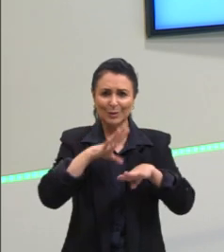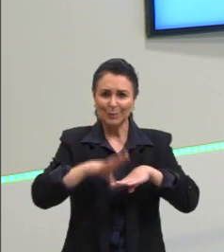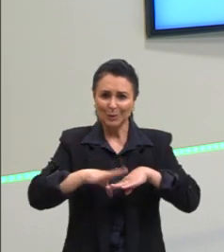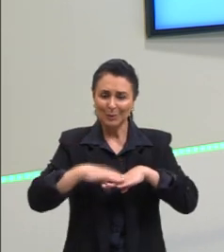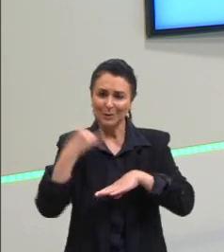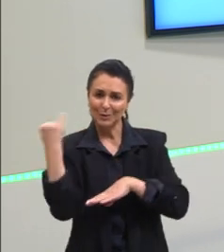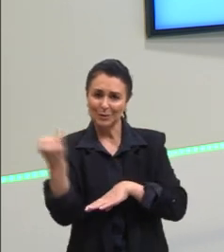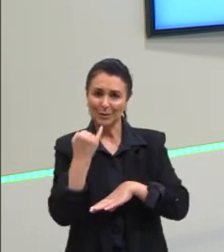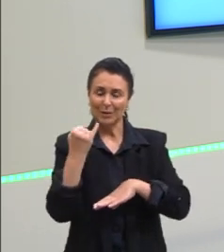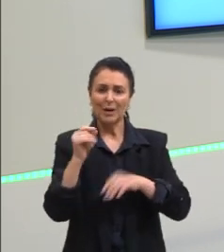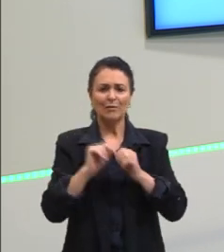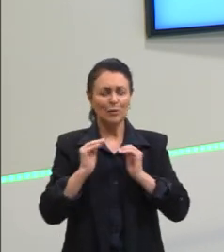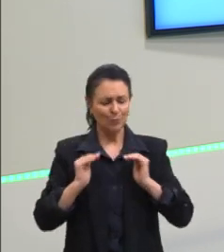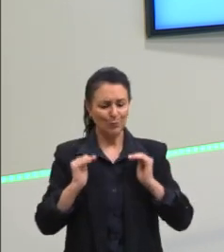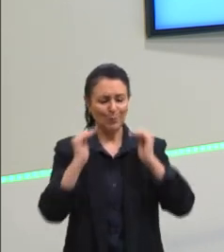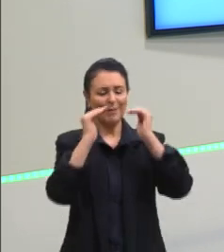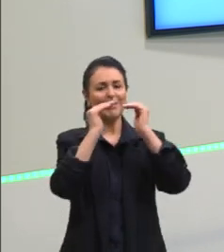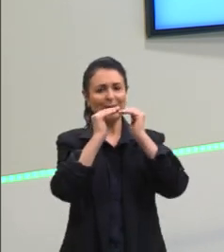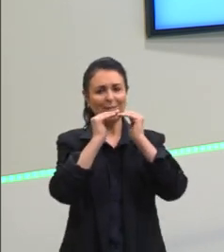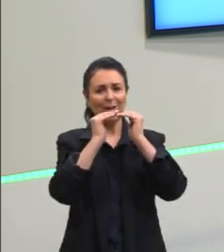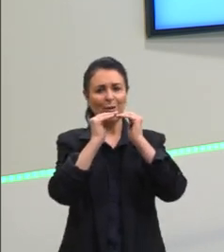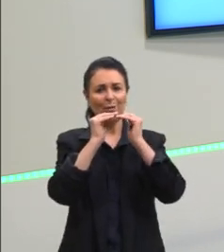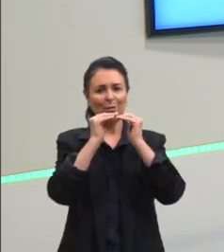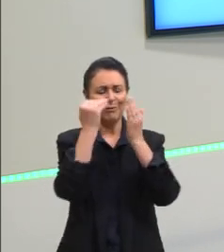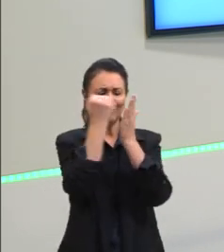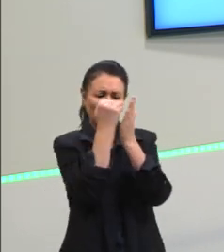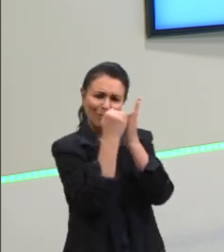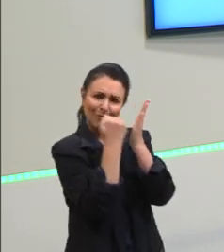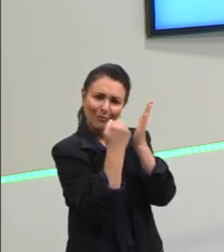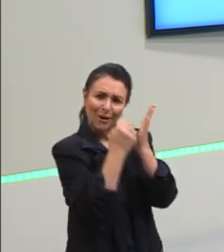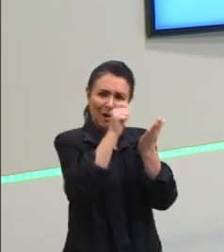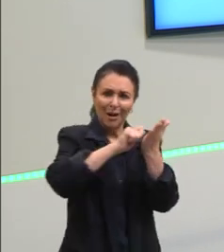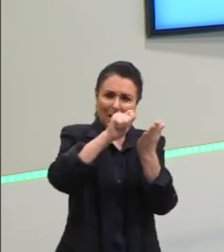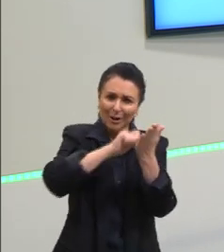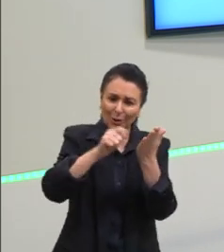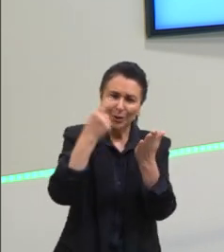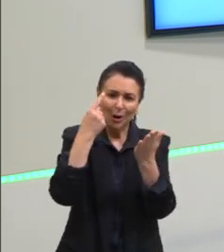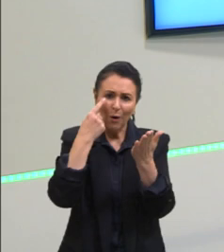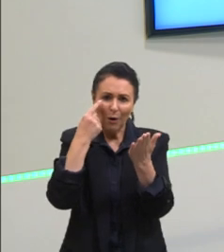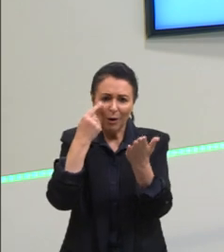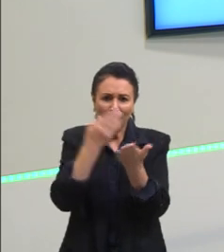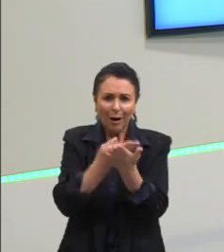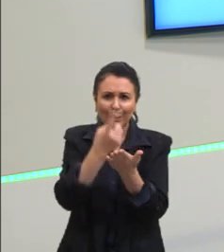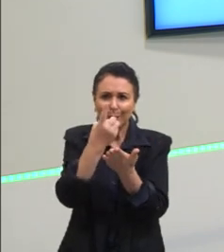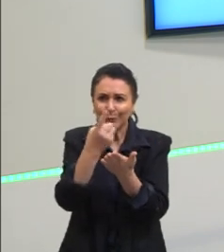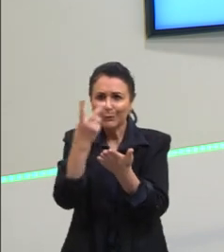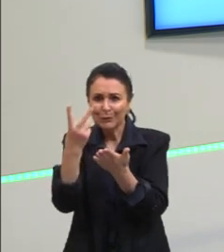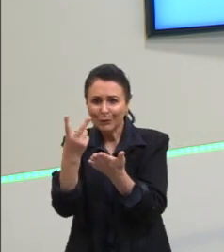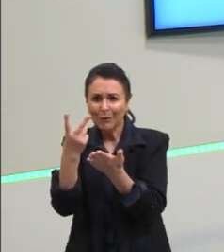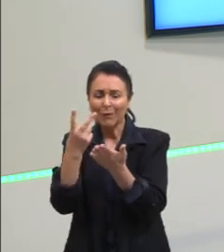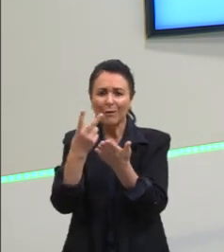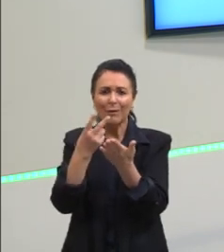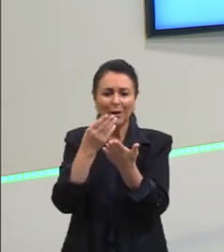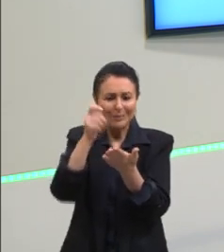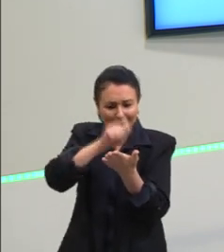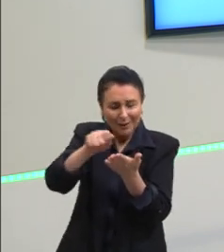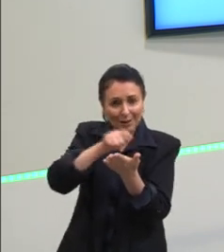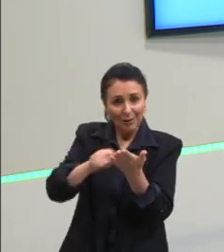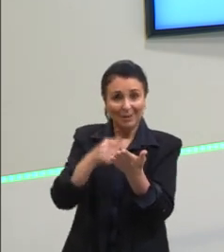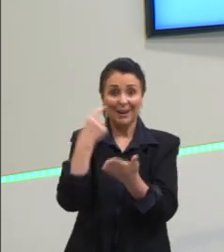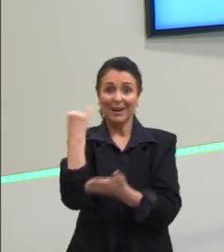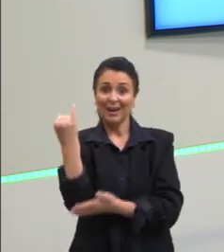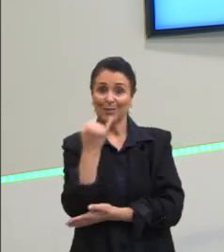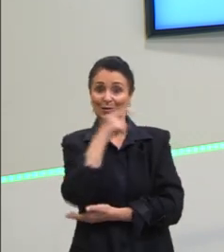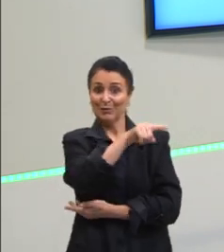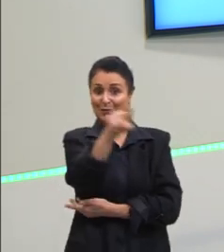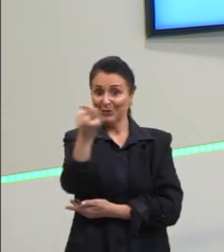então, um padrão, um padrão de estudo. Faça anotações, assiste a aula 1, anota, assiste a aula 2, anota. É muito importante que vocês façam